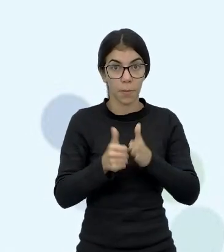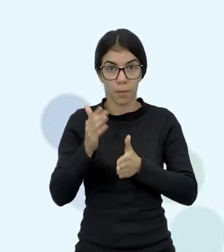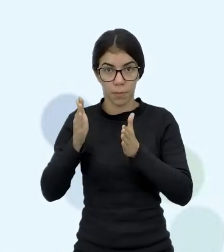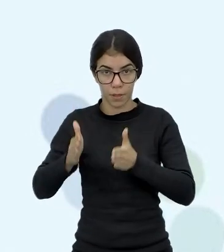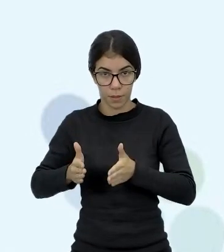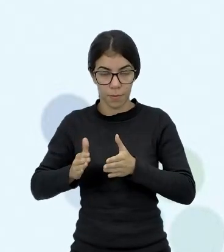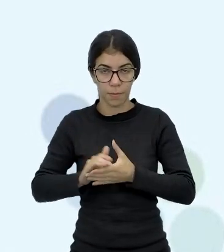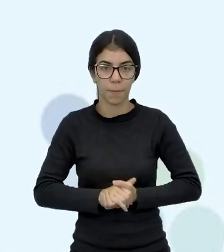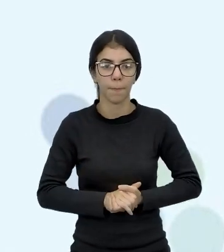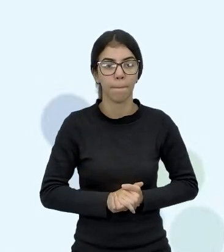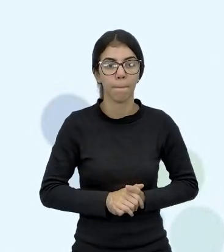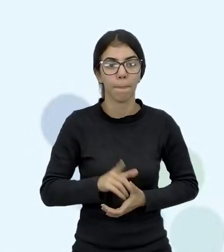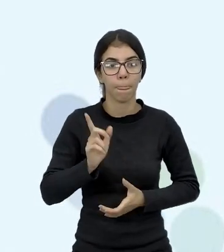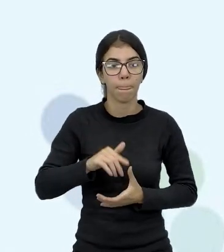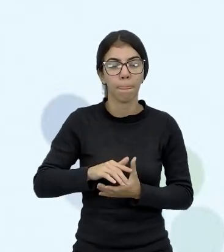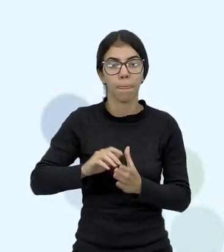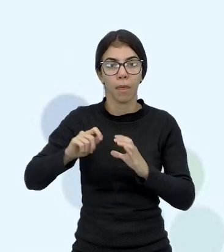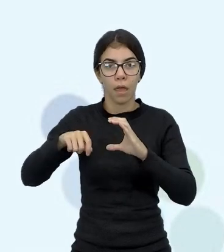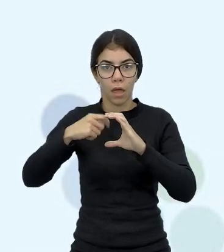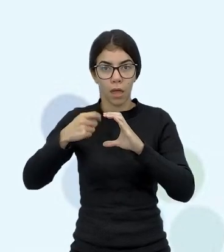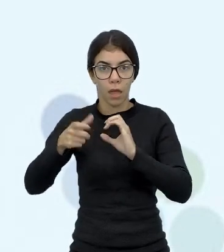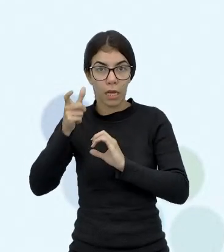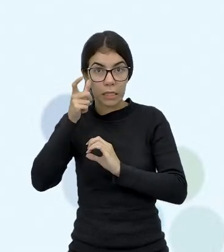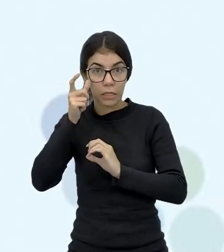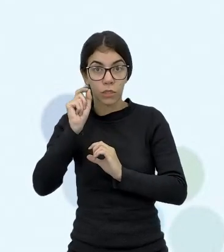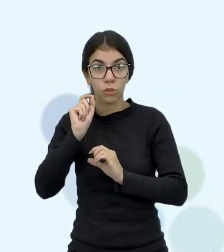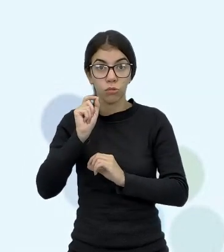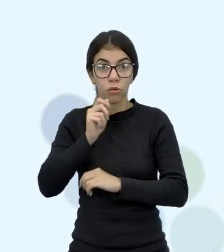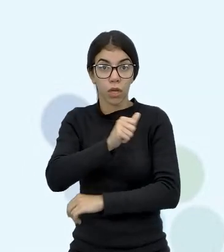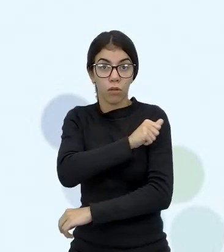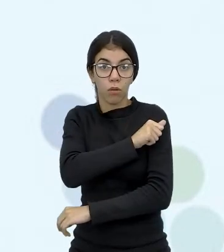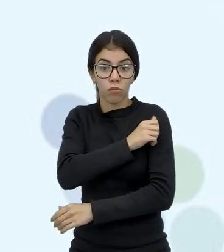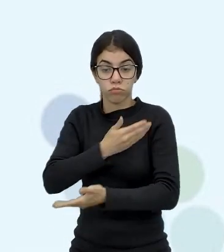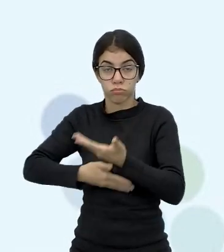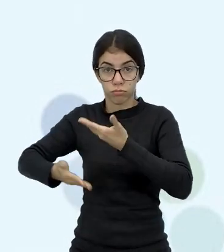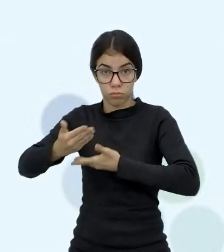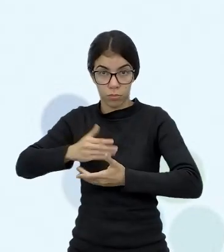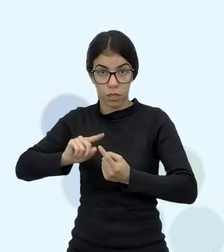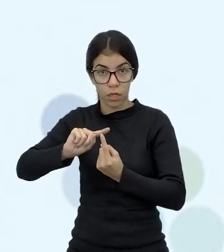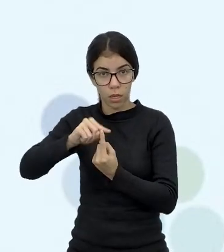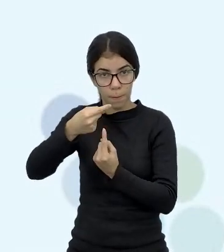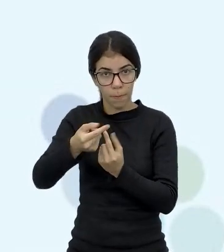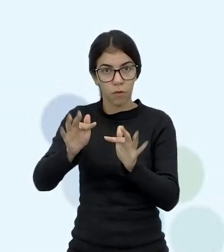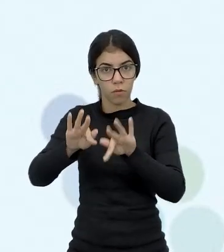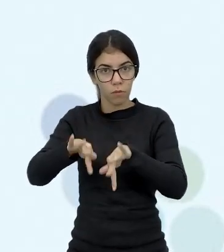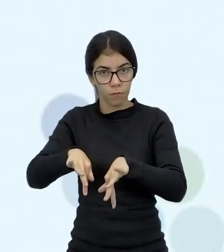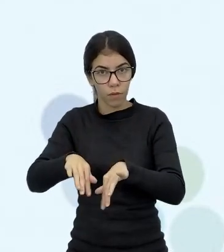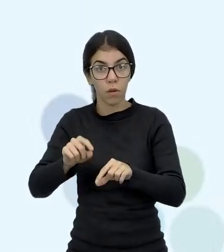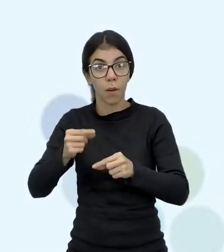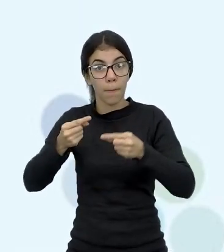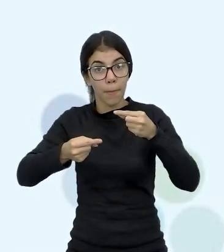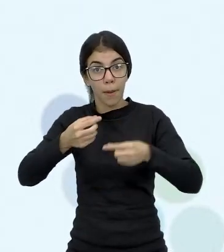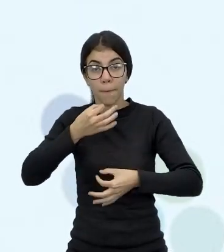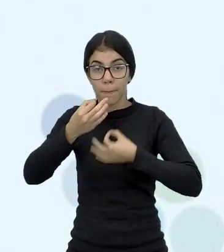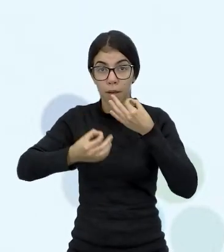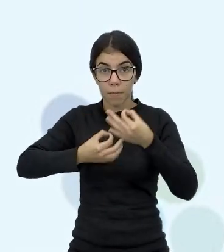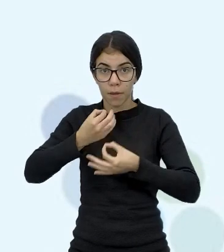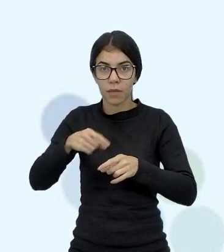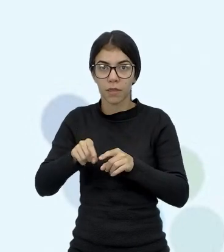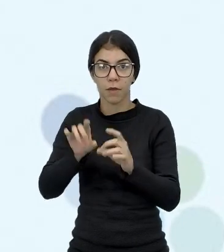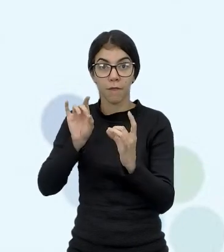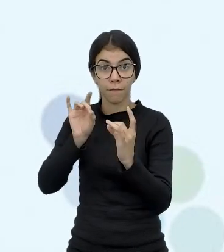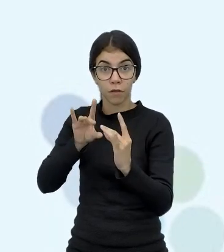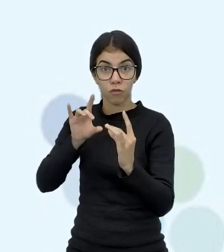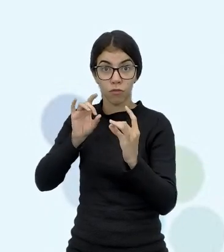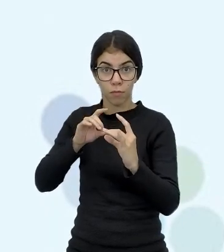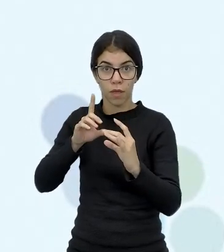etapa. Assistir as produções uns dos outros. E ao final, comentem e deem um feedback